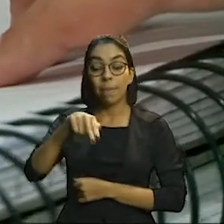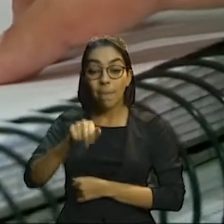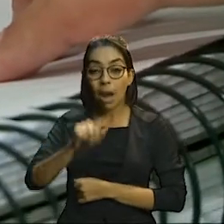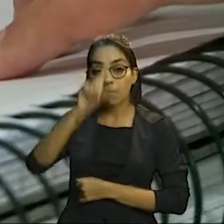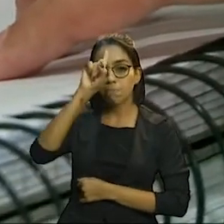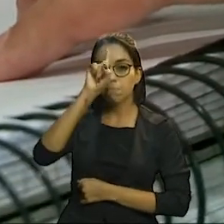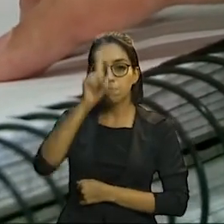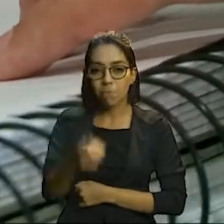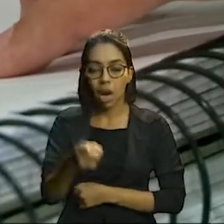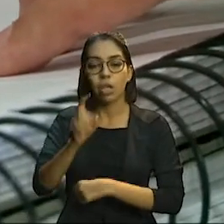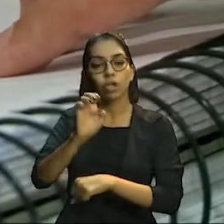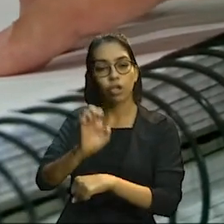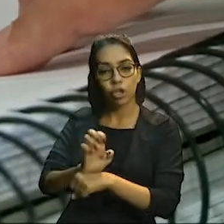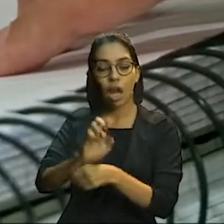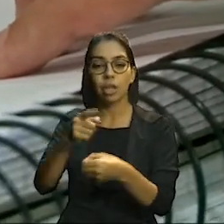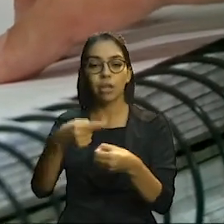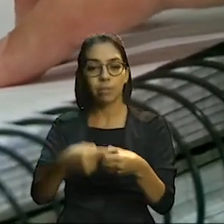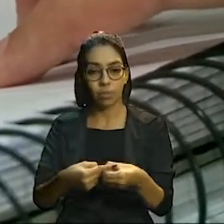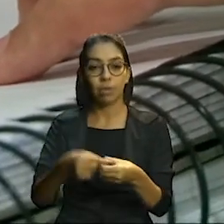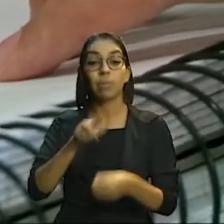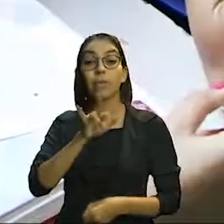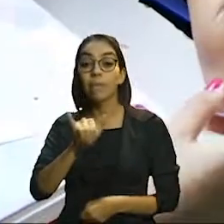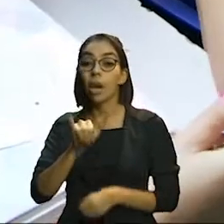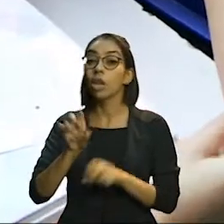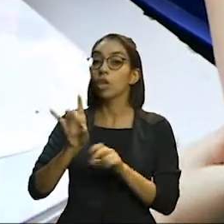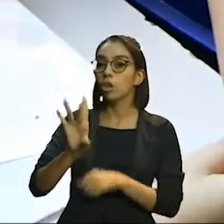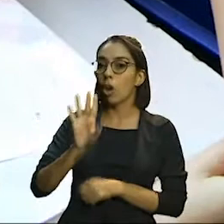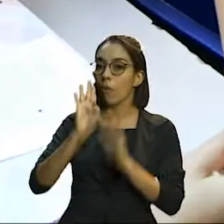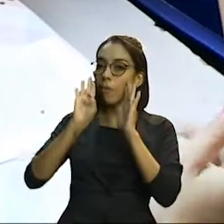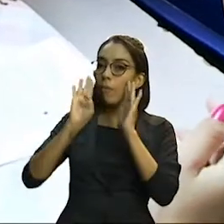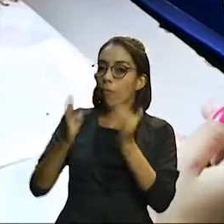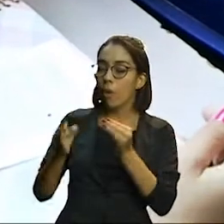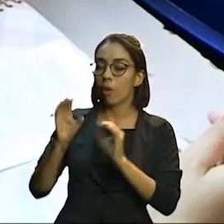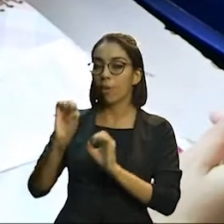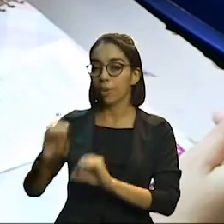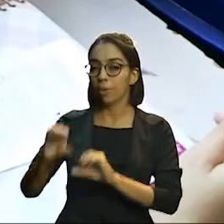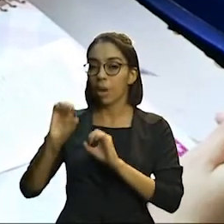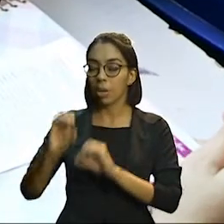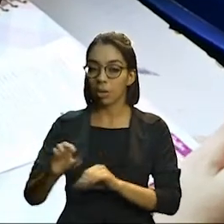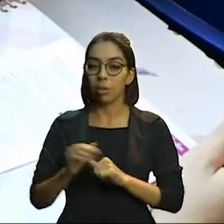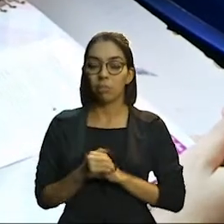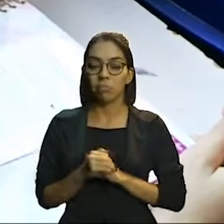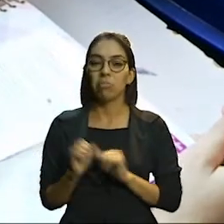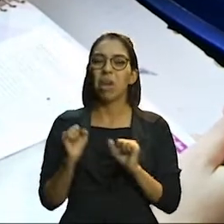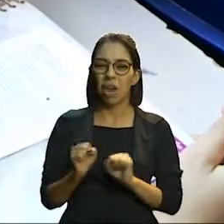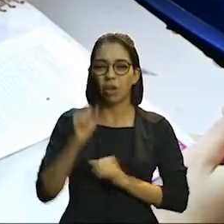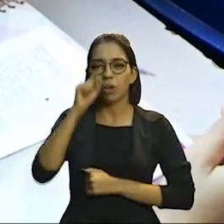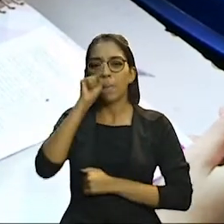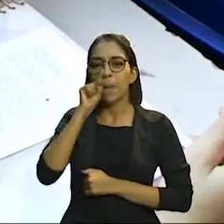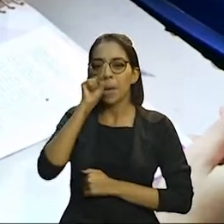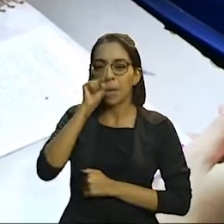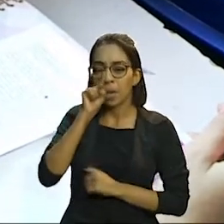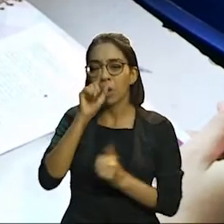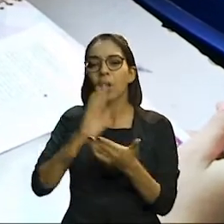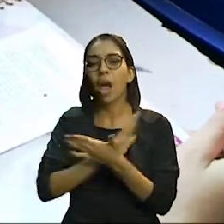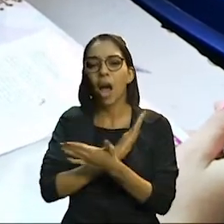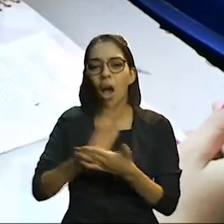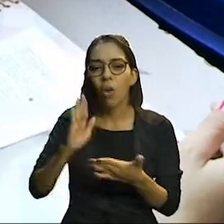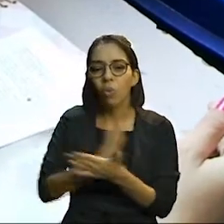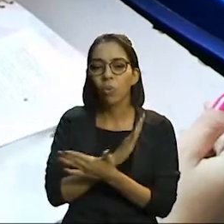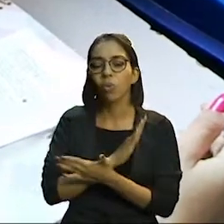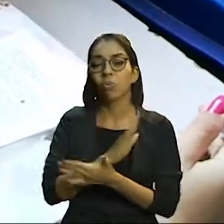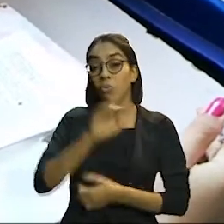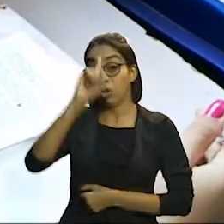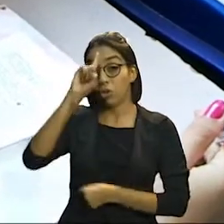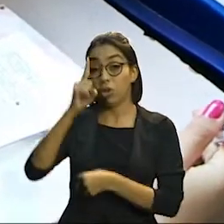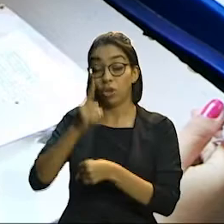aplicarem esta porcentagem em educação. Com o risco de gestores públicos receberem pareceres ressalvados